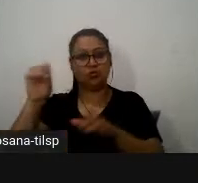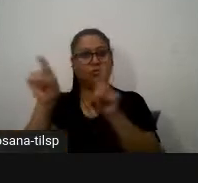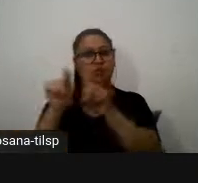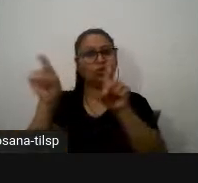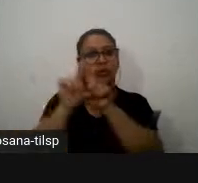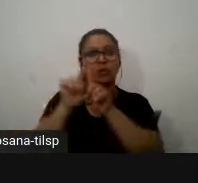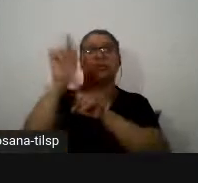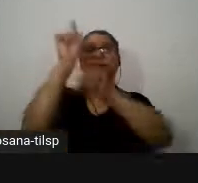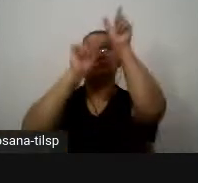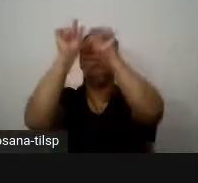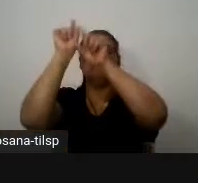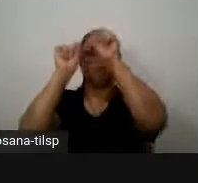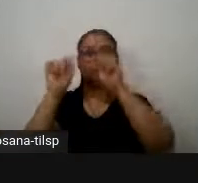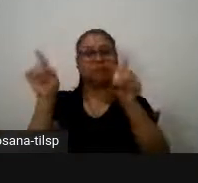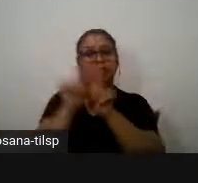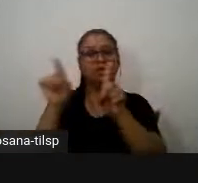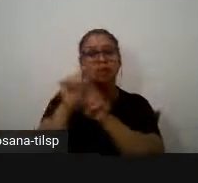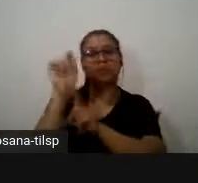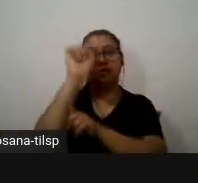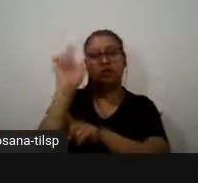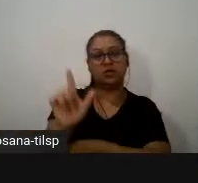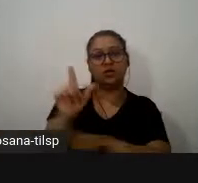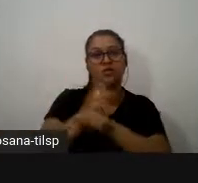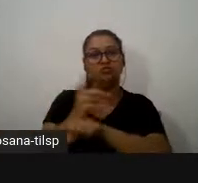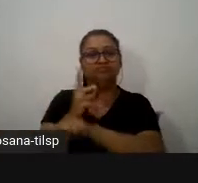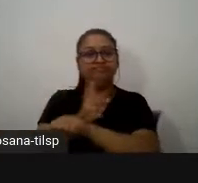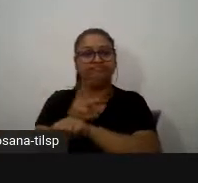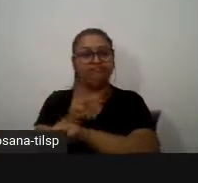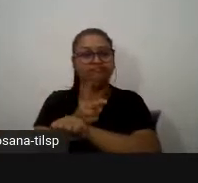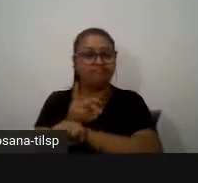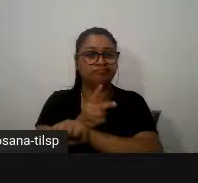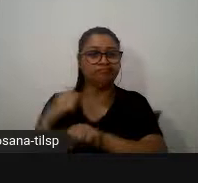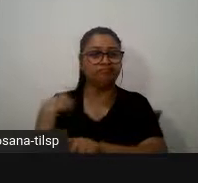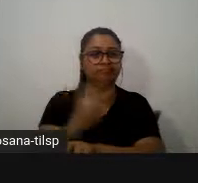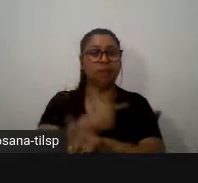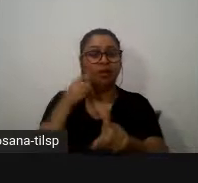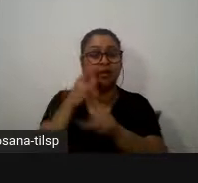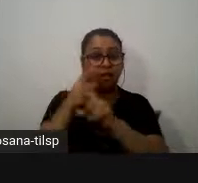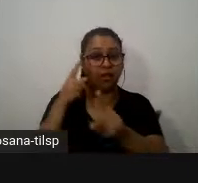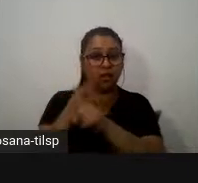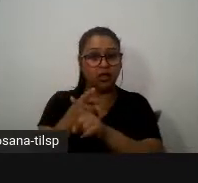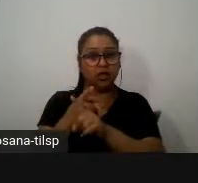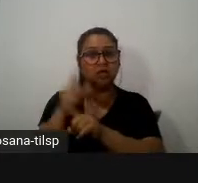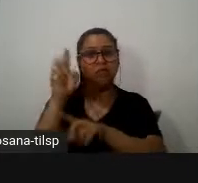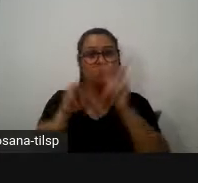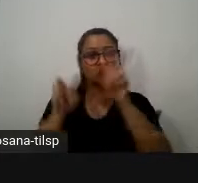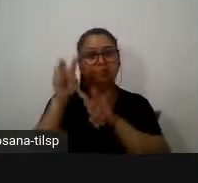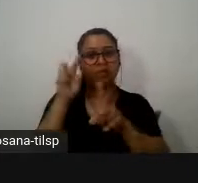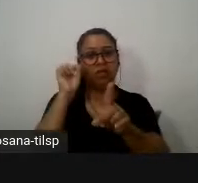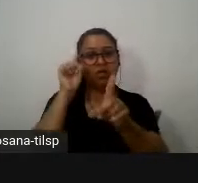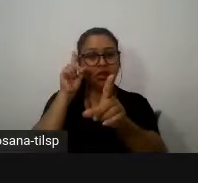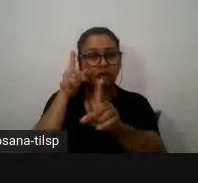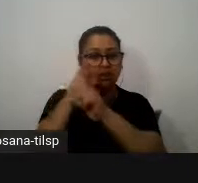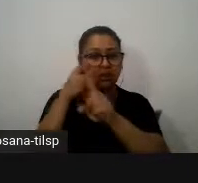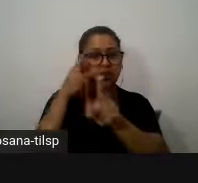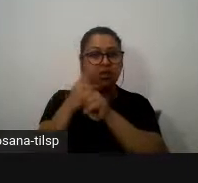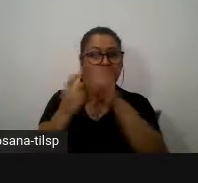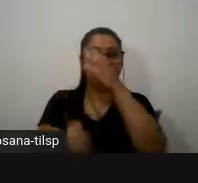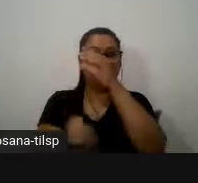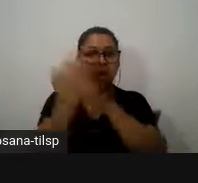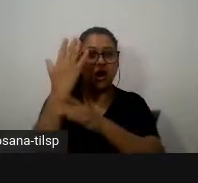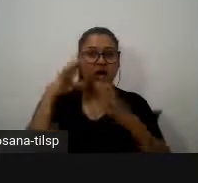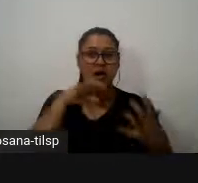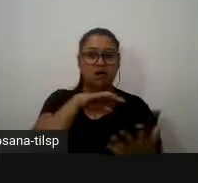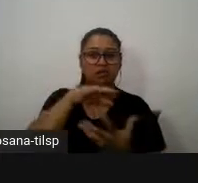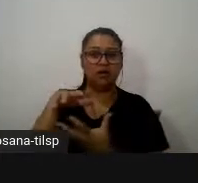aqui eu sublinho o texto azul o processo de investigação no qual nós podemos ler observaram diretamente o nascimento de um planeta